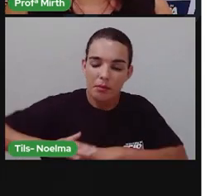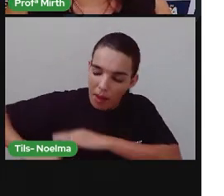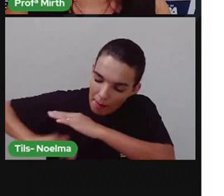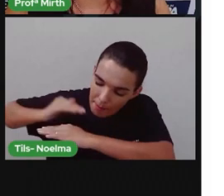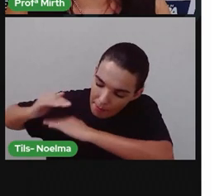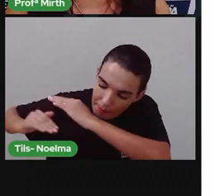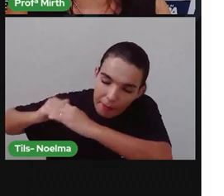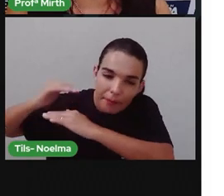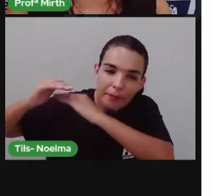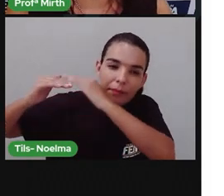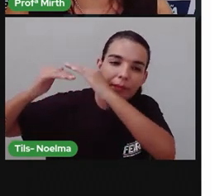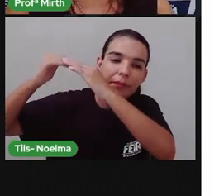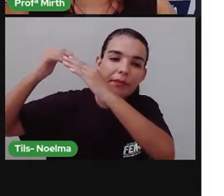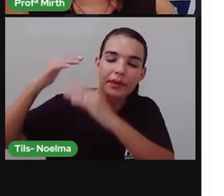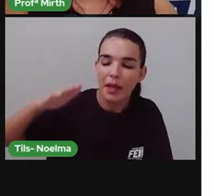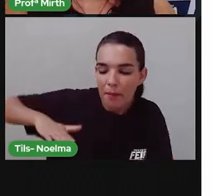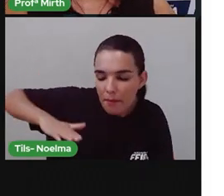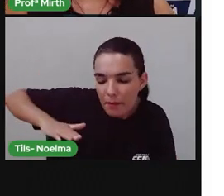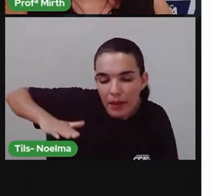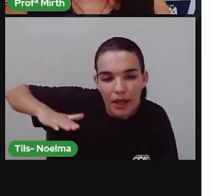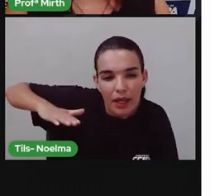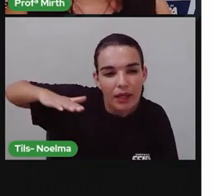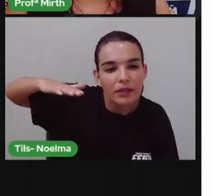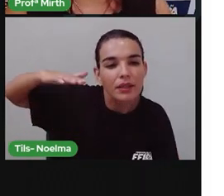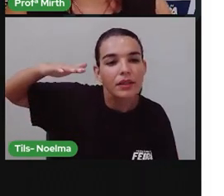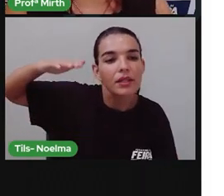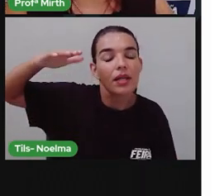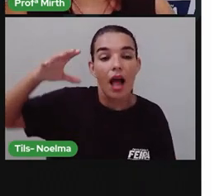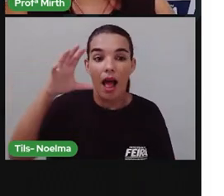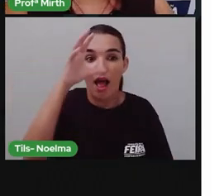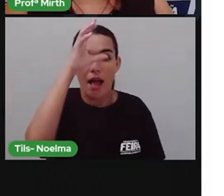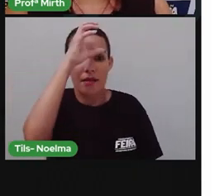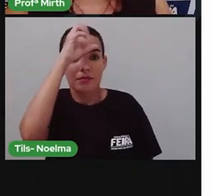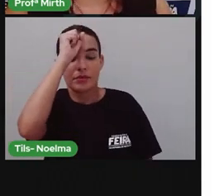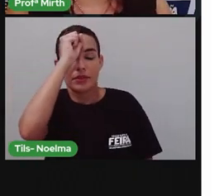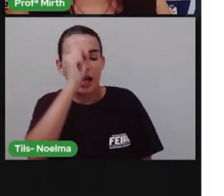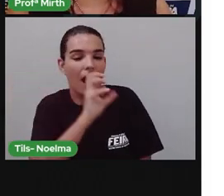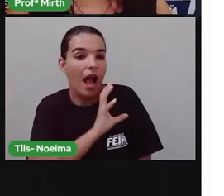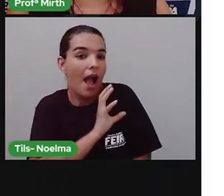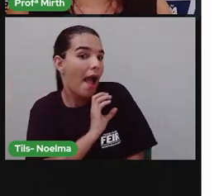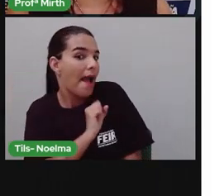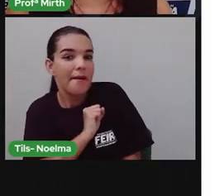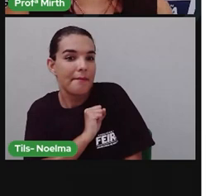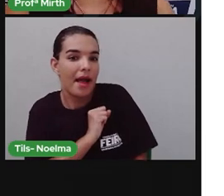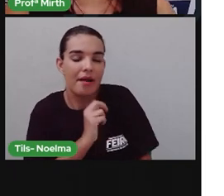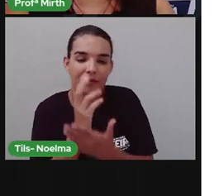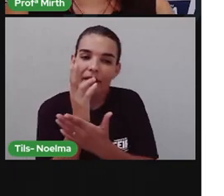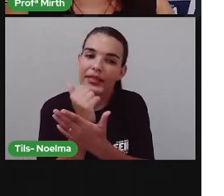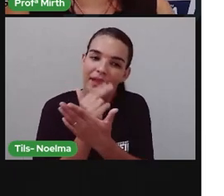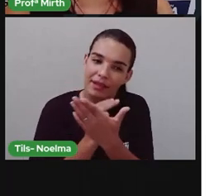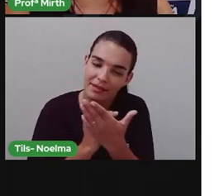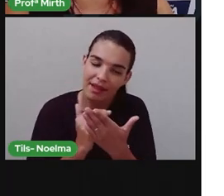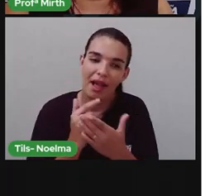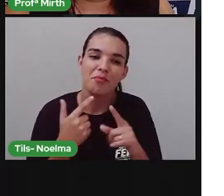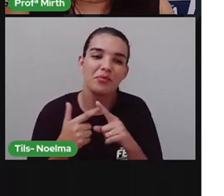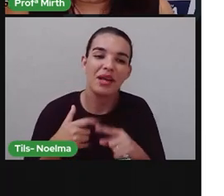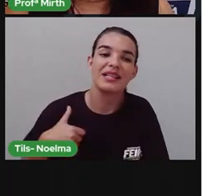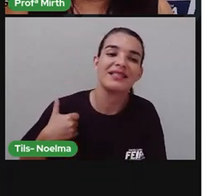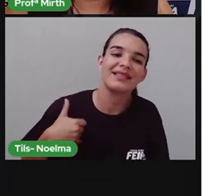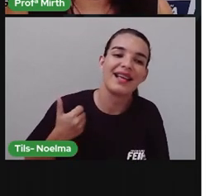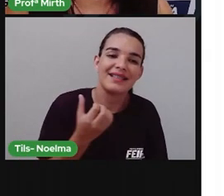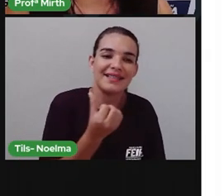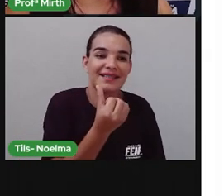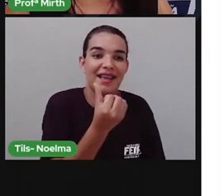Portinari já se interessava por desenhos, né? Aos seis anos, ele já começou a desenhar.